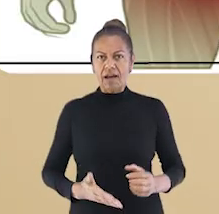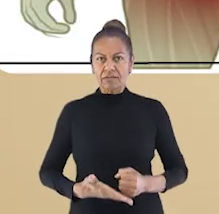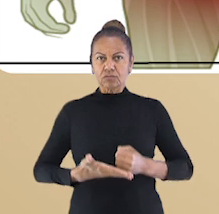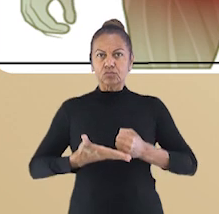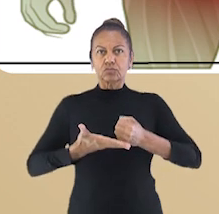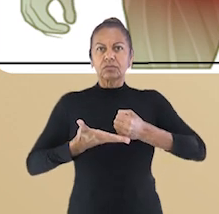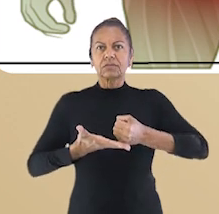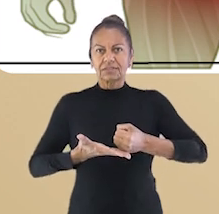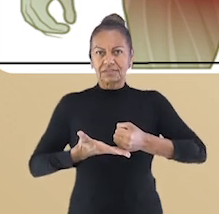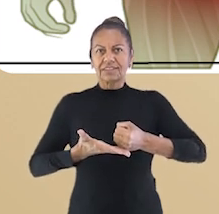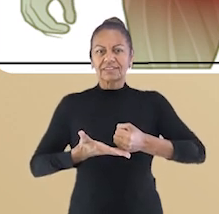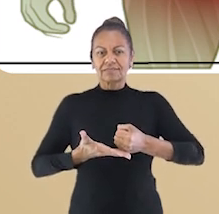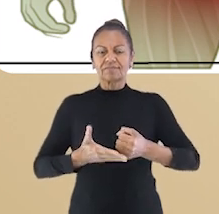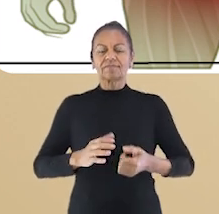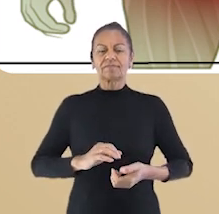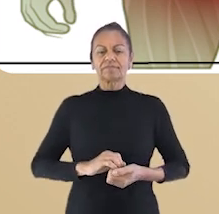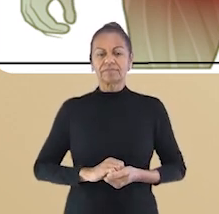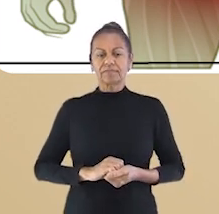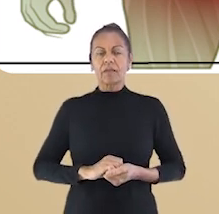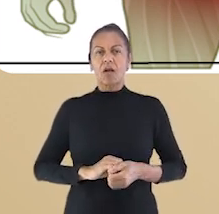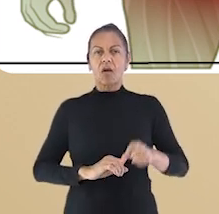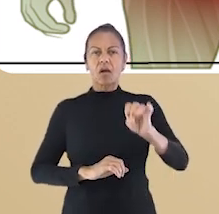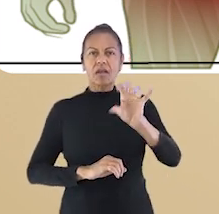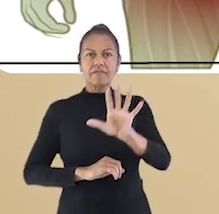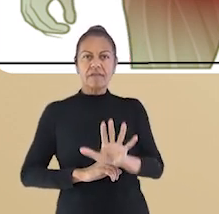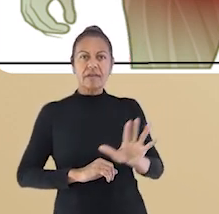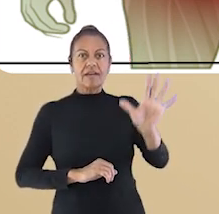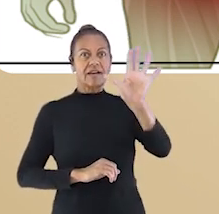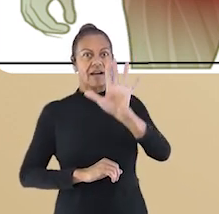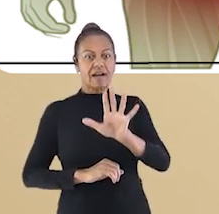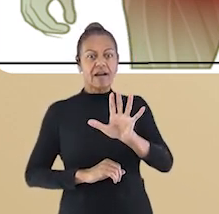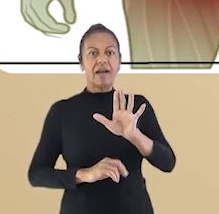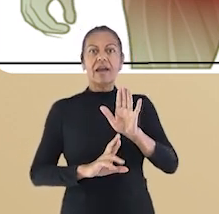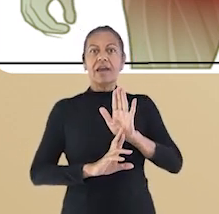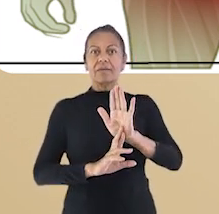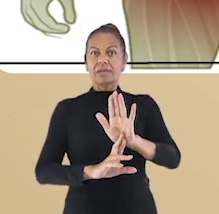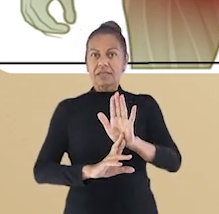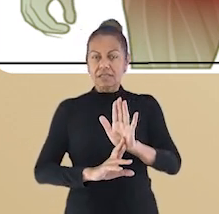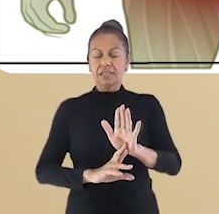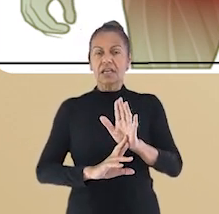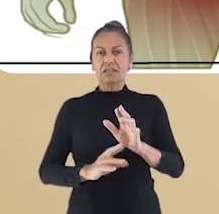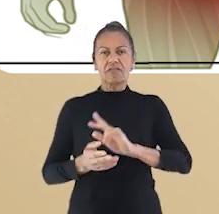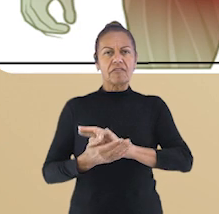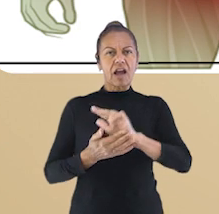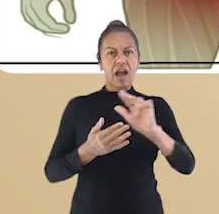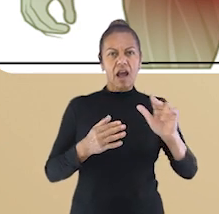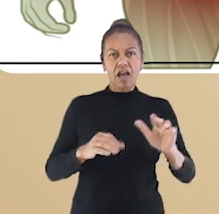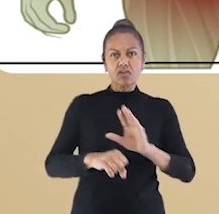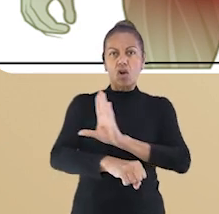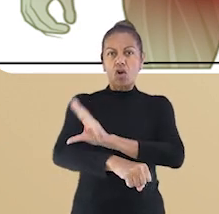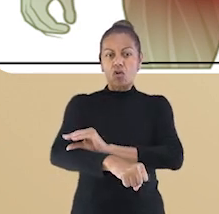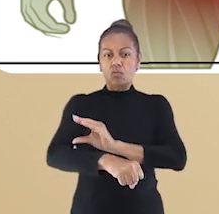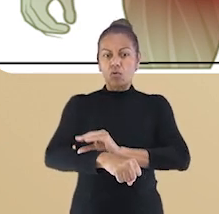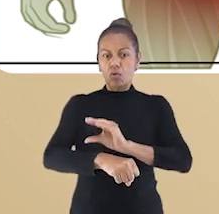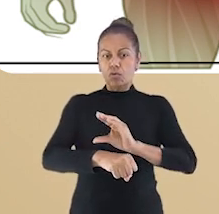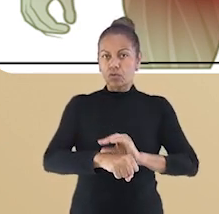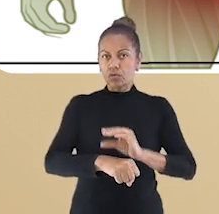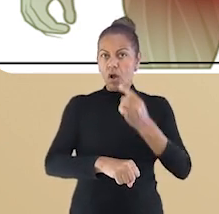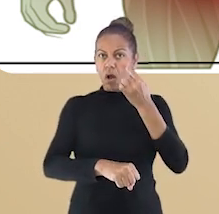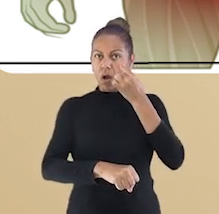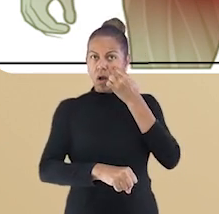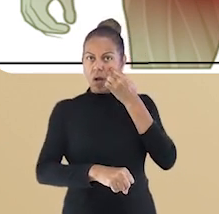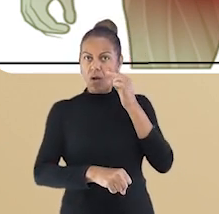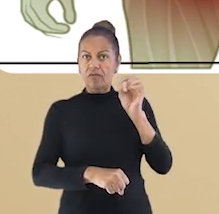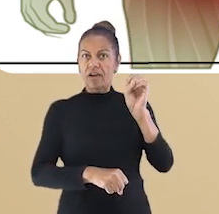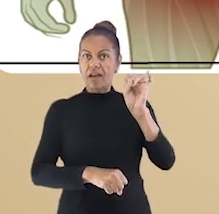pela figura, a parte em vermelho representa os músculos desses grupamentos. Ó, vai observando a figura.